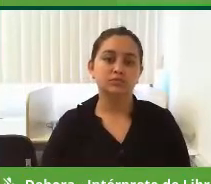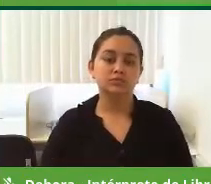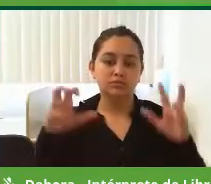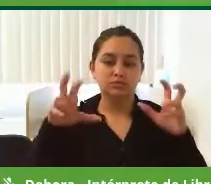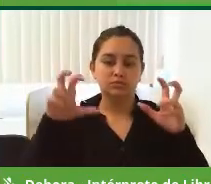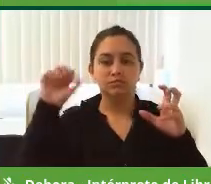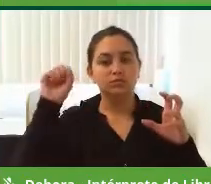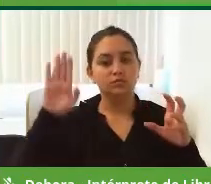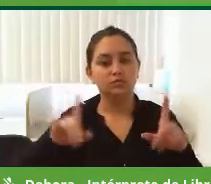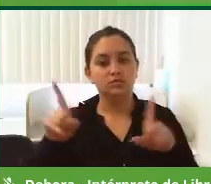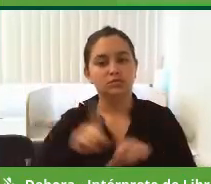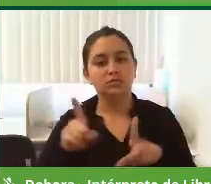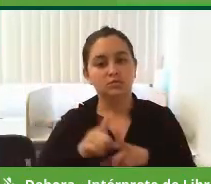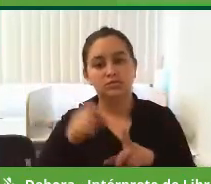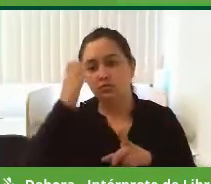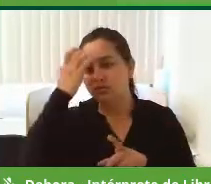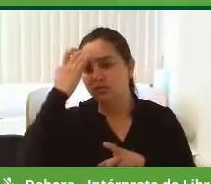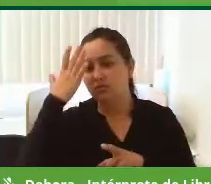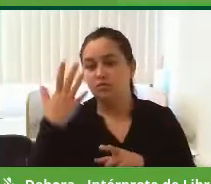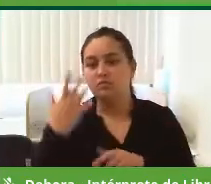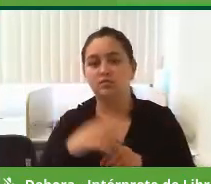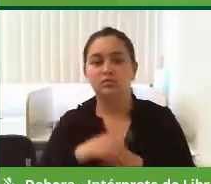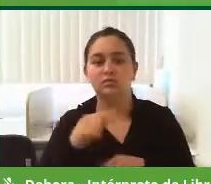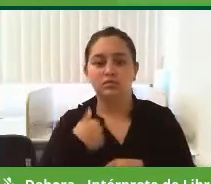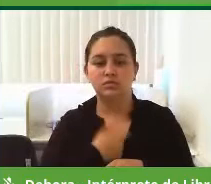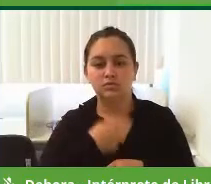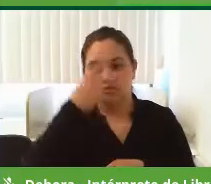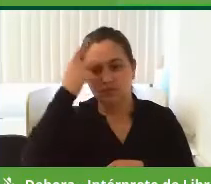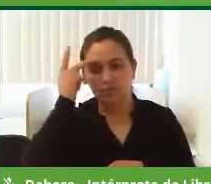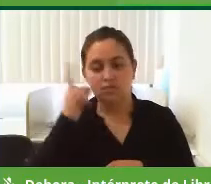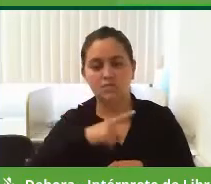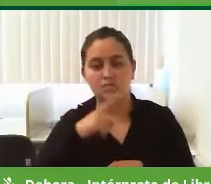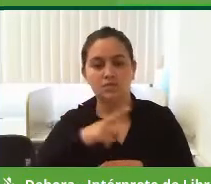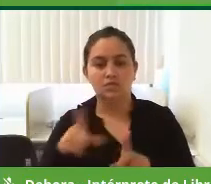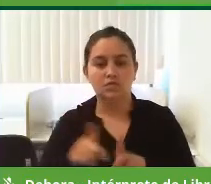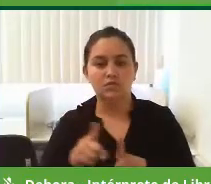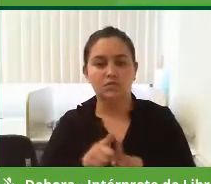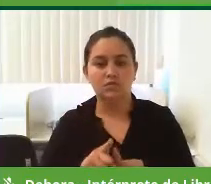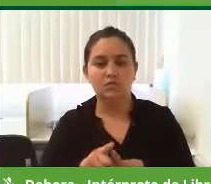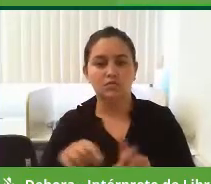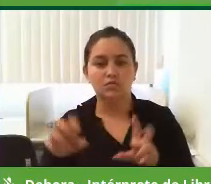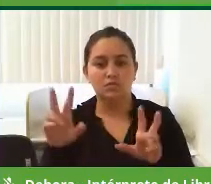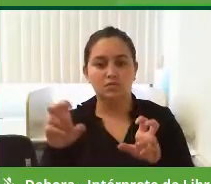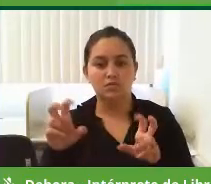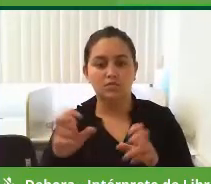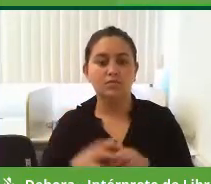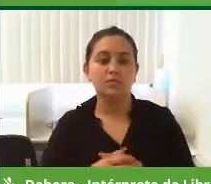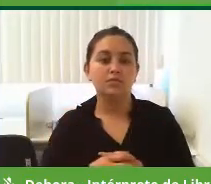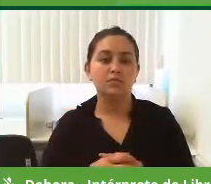Bento, para poder facilitar para o nosso povo. Aí nós temos também a questão da fila transparente,